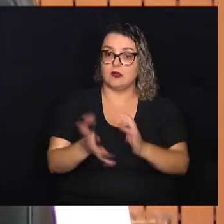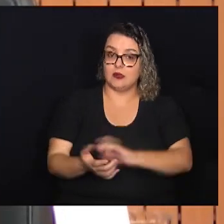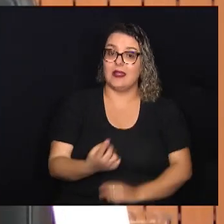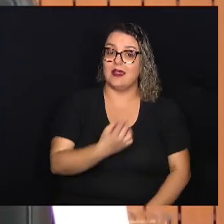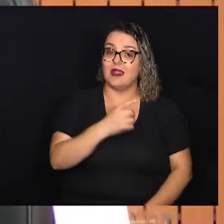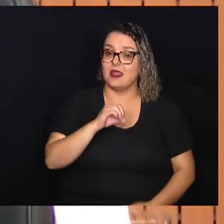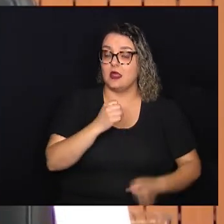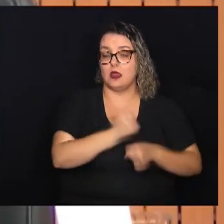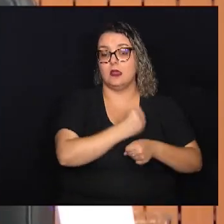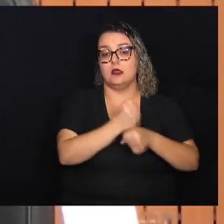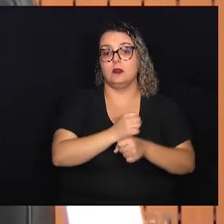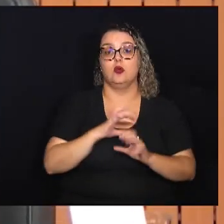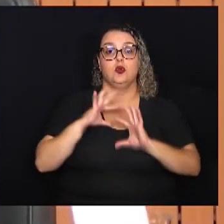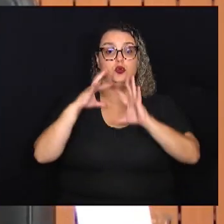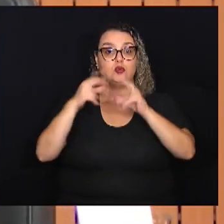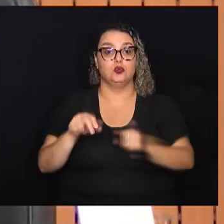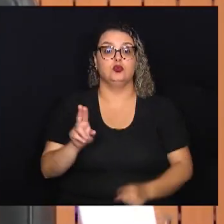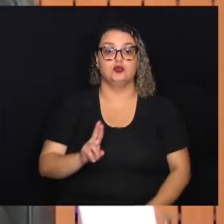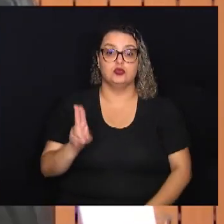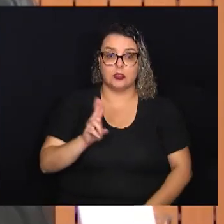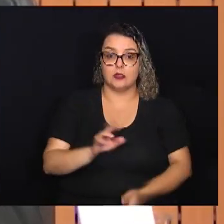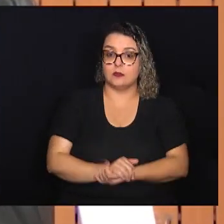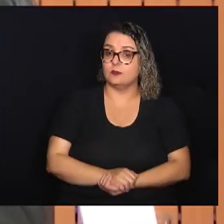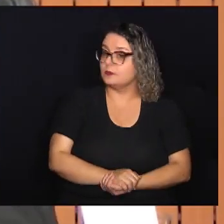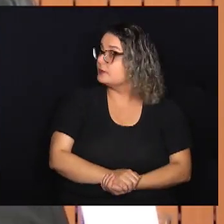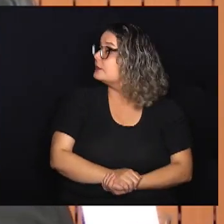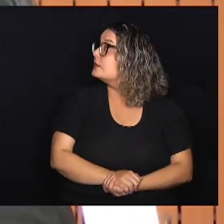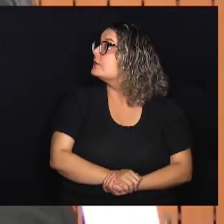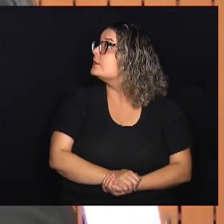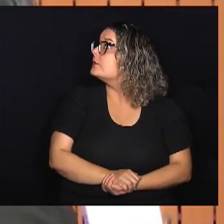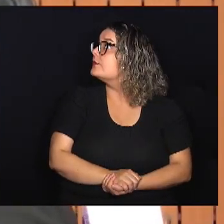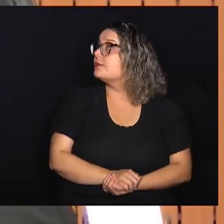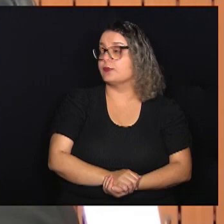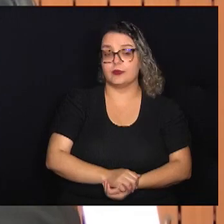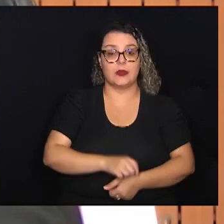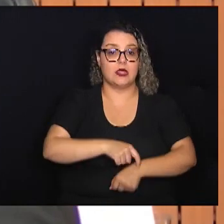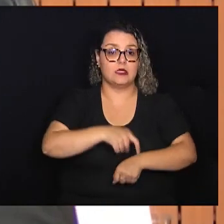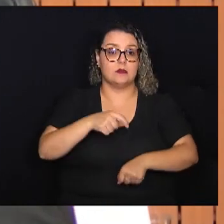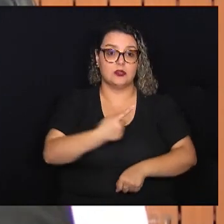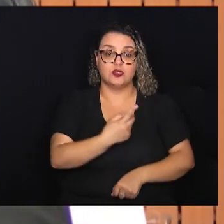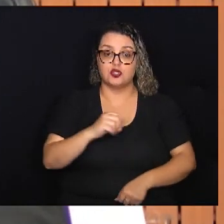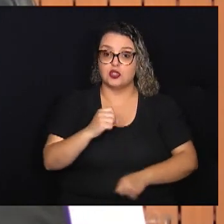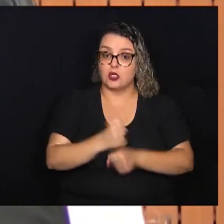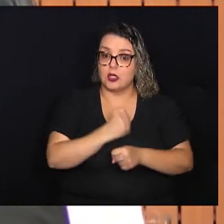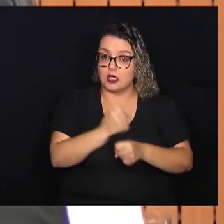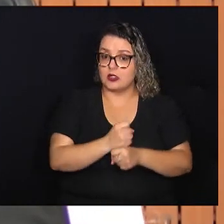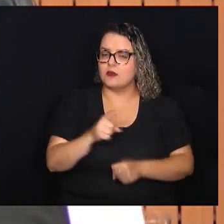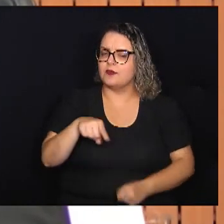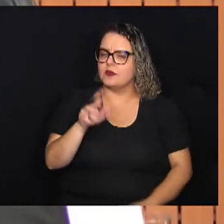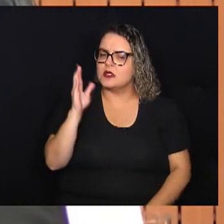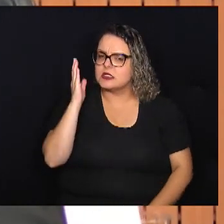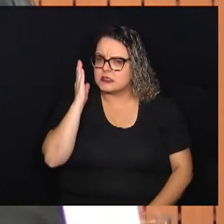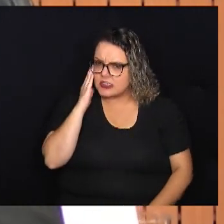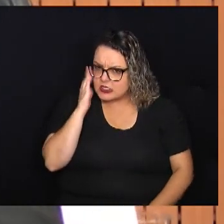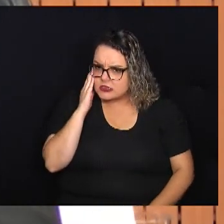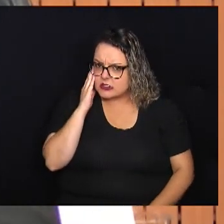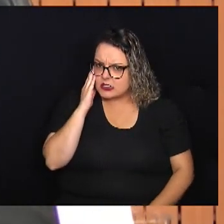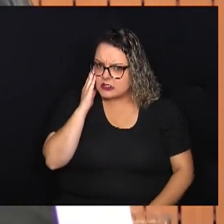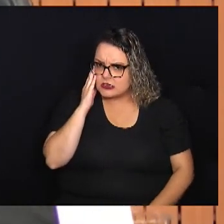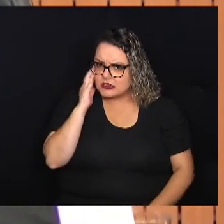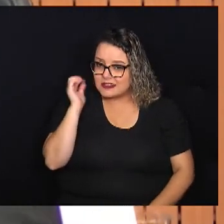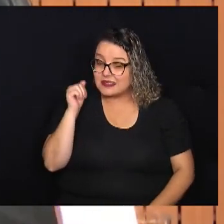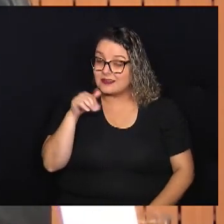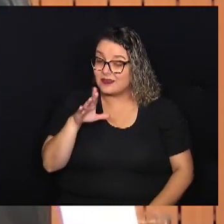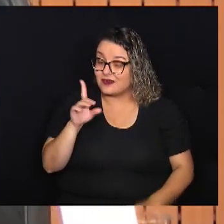ser totalmente implantada. Mas nesse período de 10 anos, vocês entendem que a situação vai ficar mais